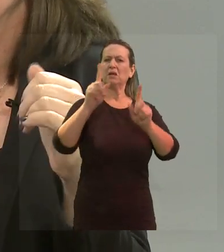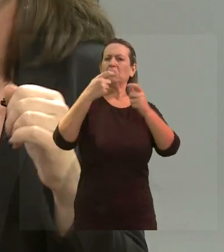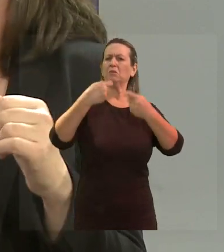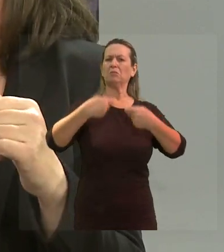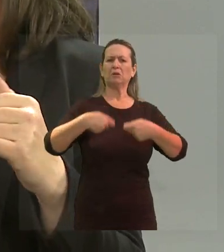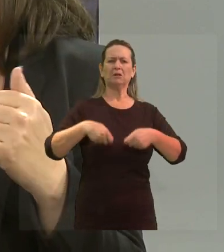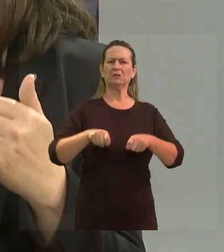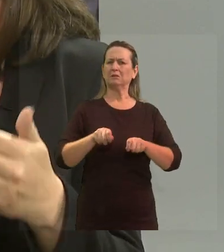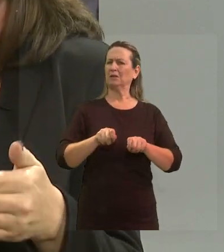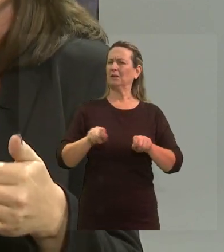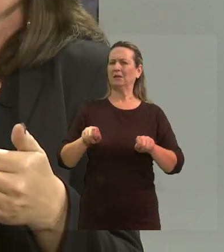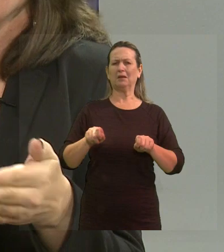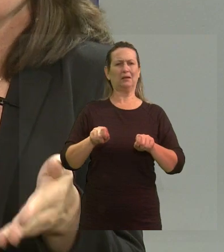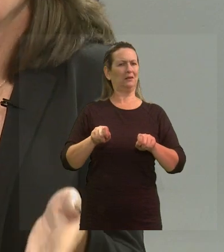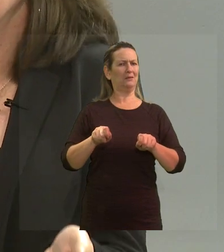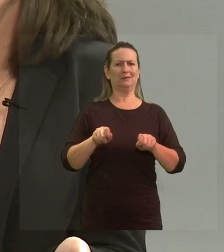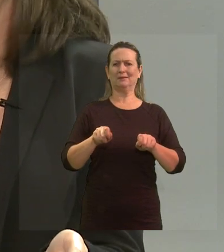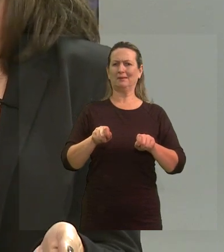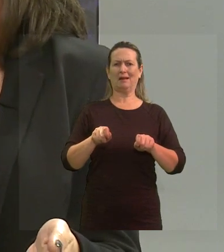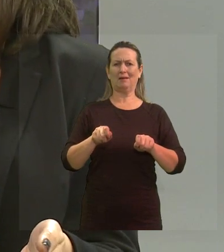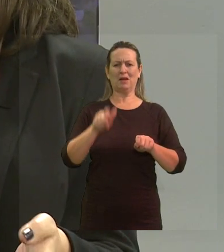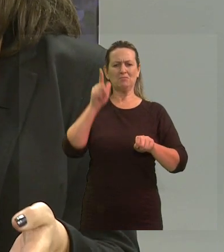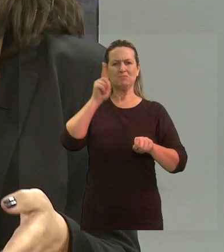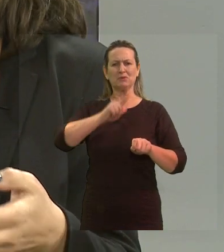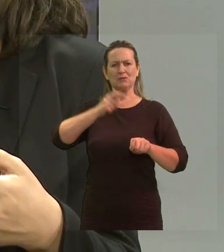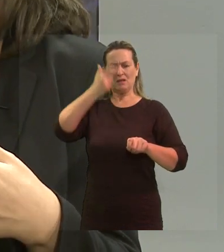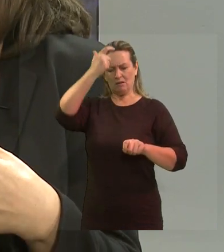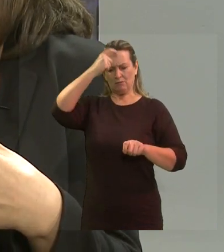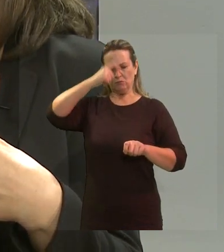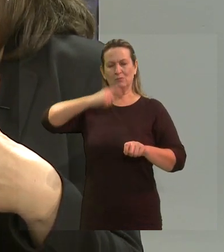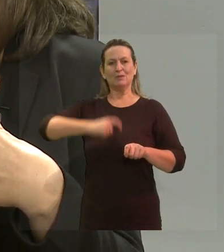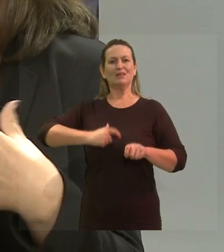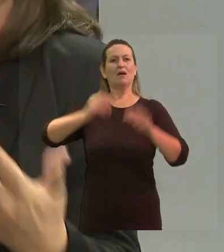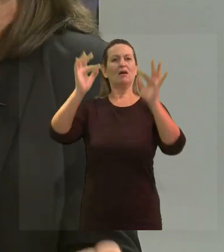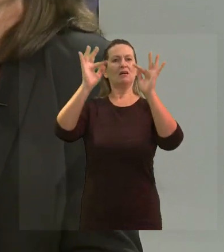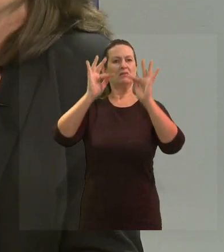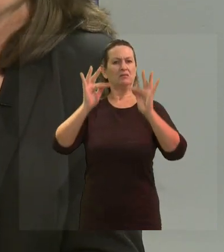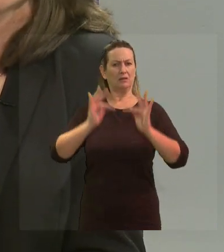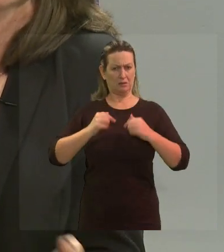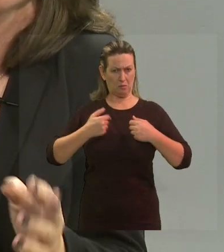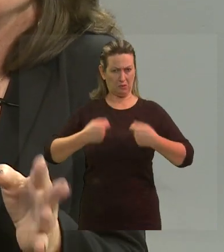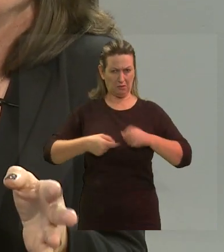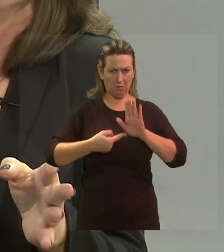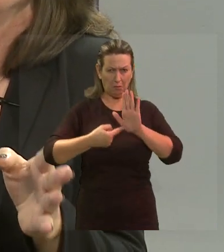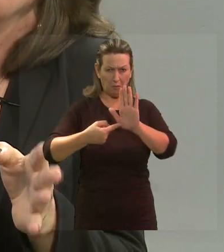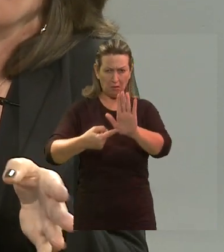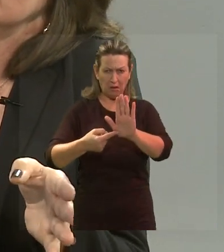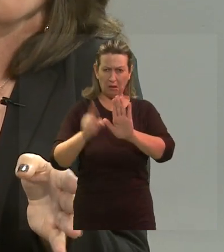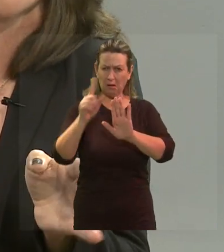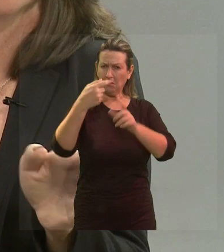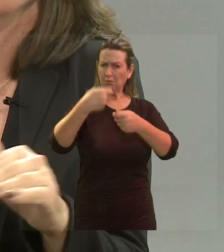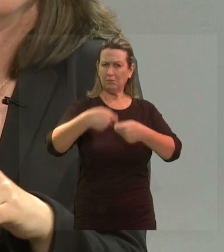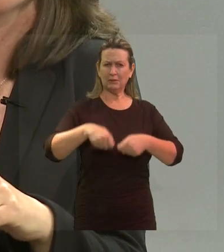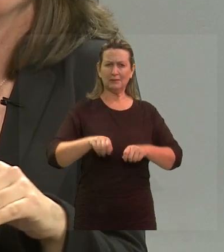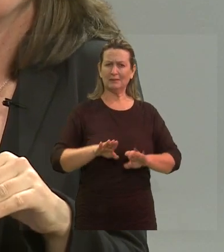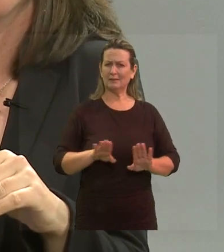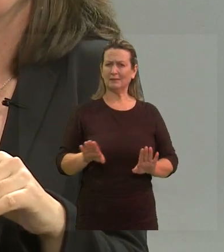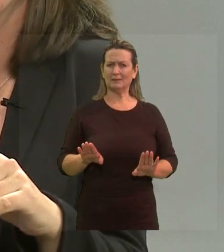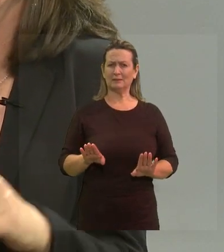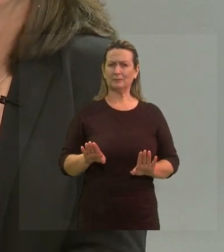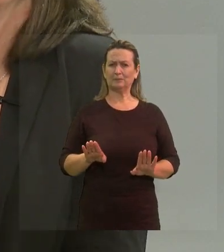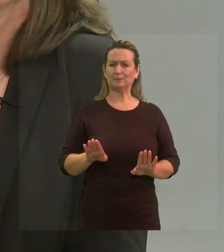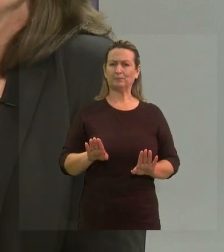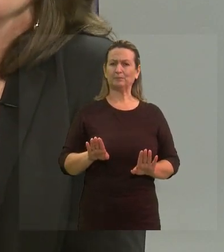esses elementos para ser um indivíduo, é, feliz, digamos, no sentido, não existe uma felicidade,